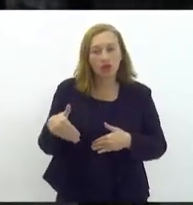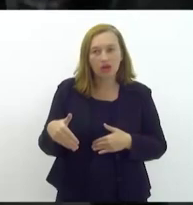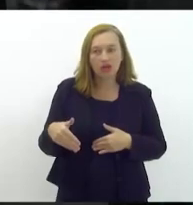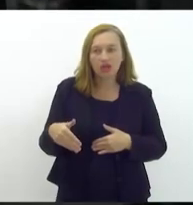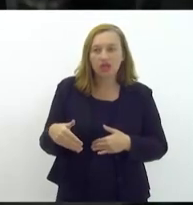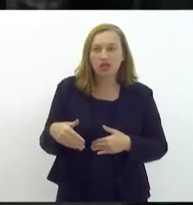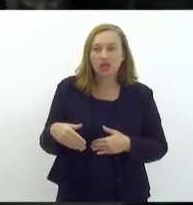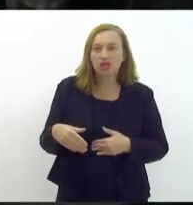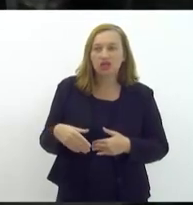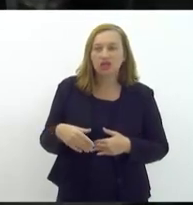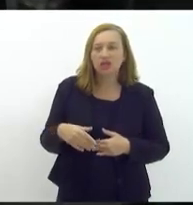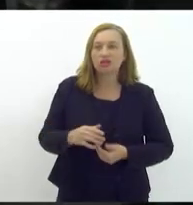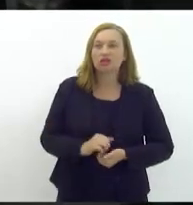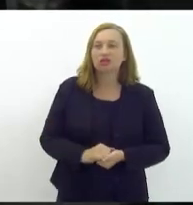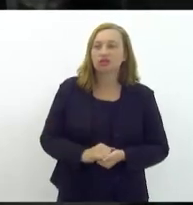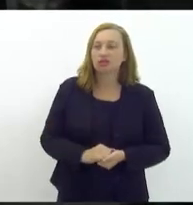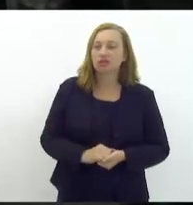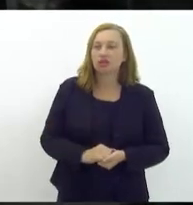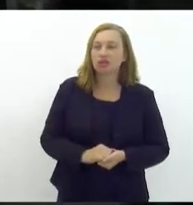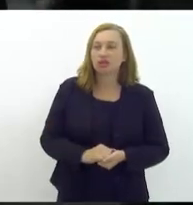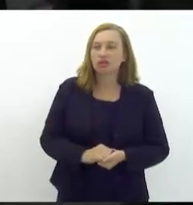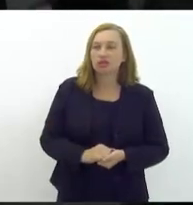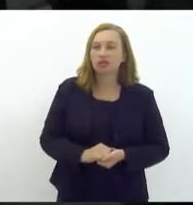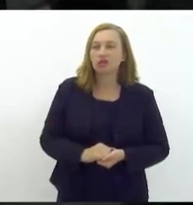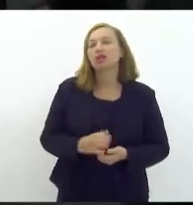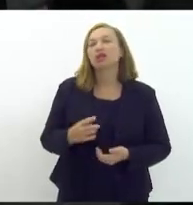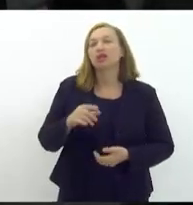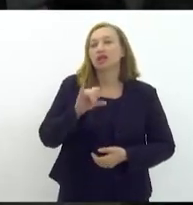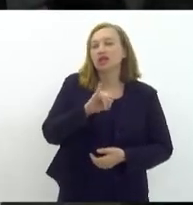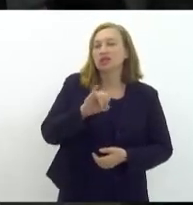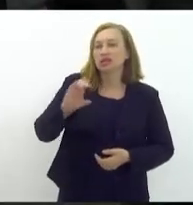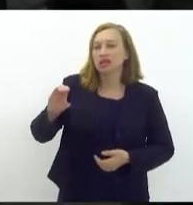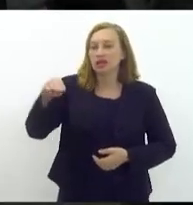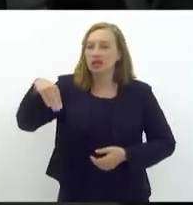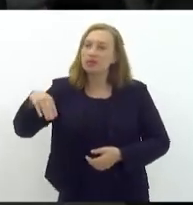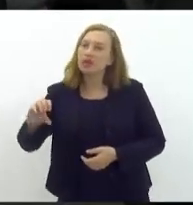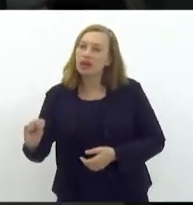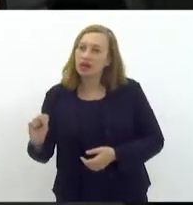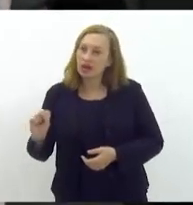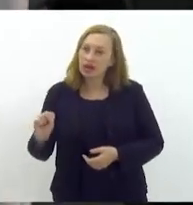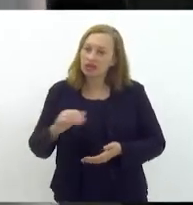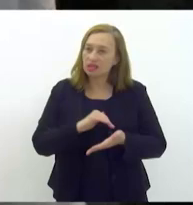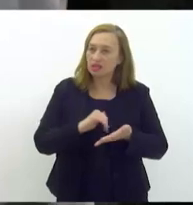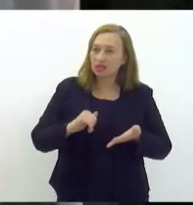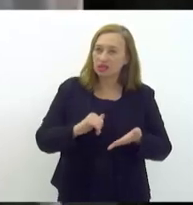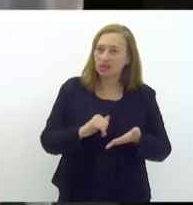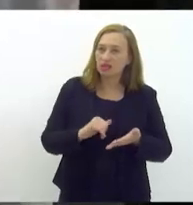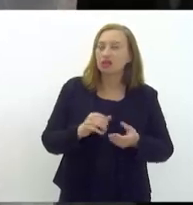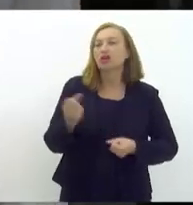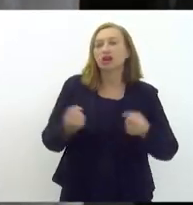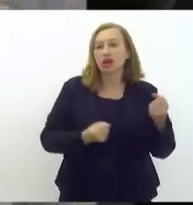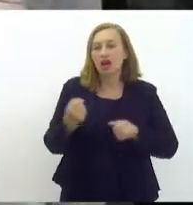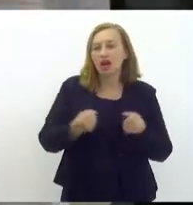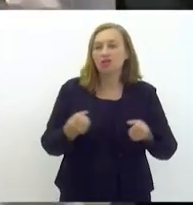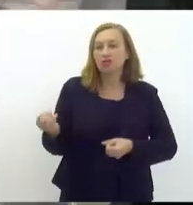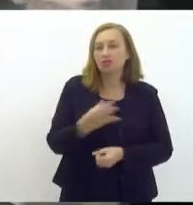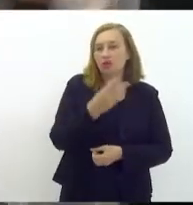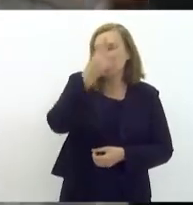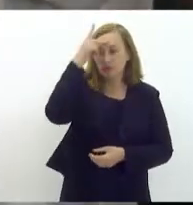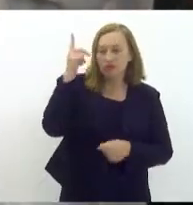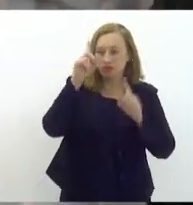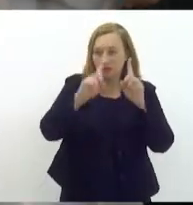a aderência na isenção de ICMS, na aquisição de veículo novo, pessoa com